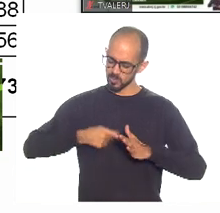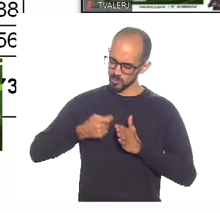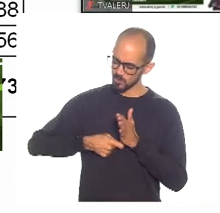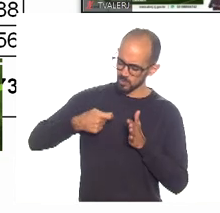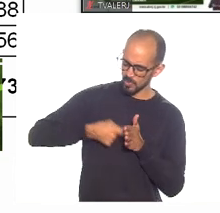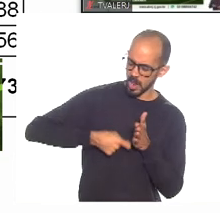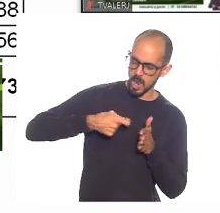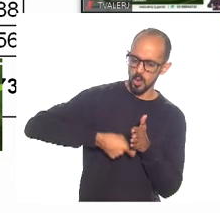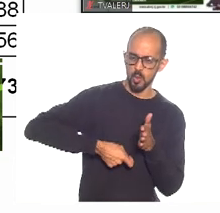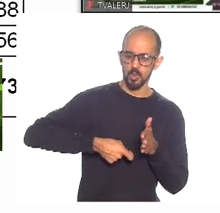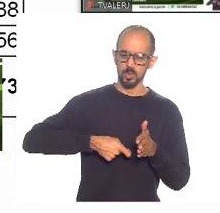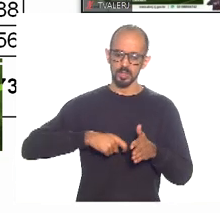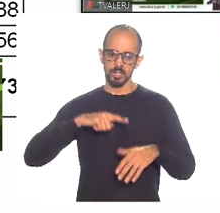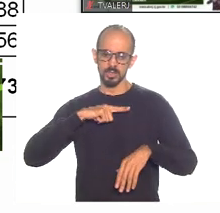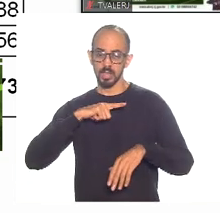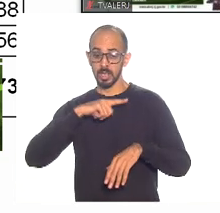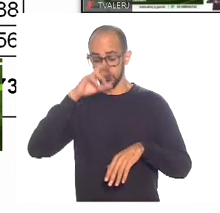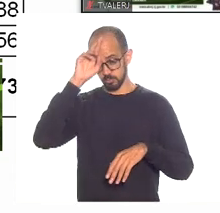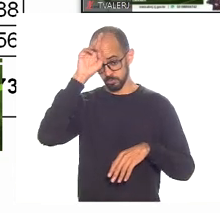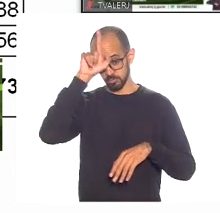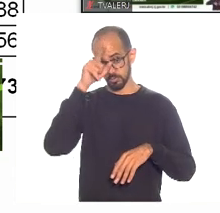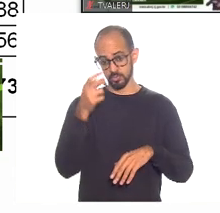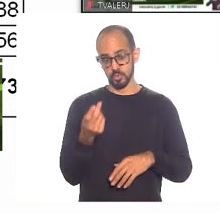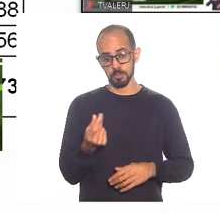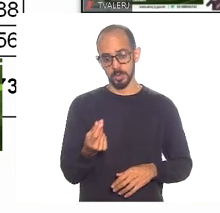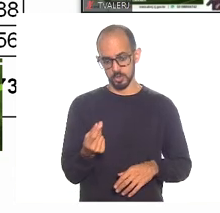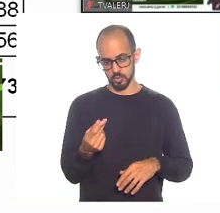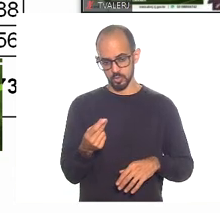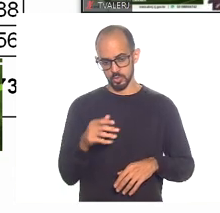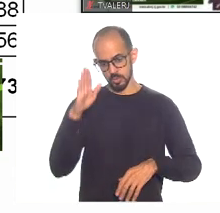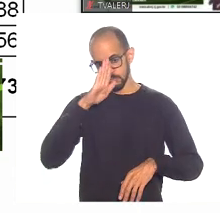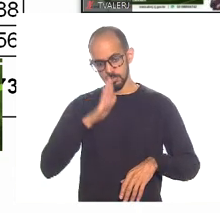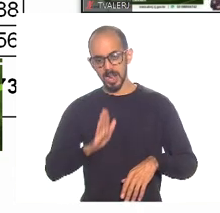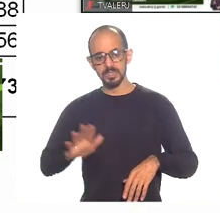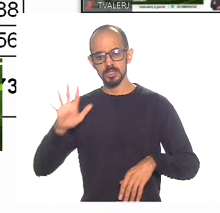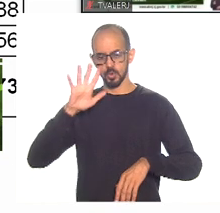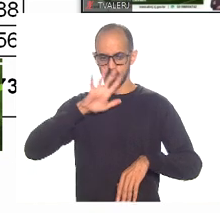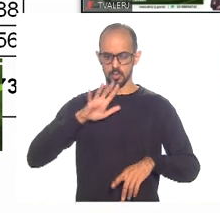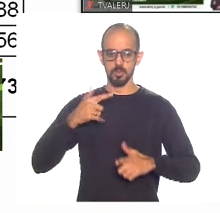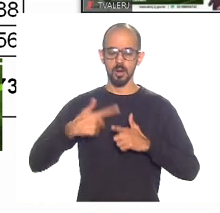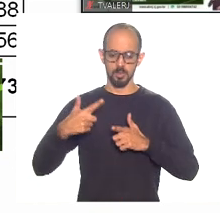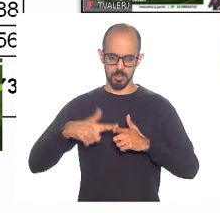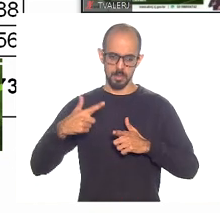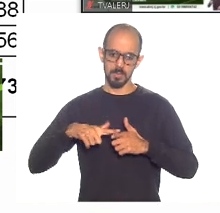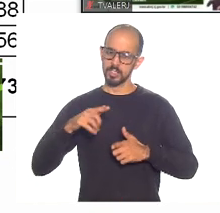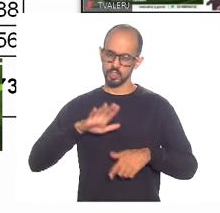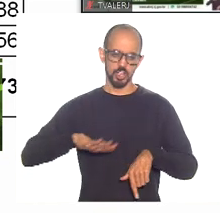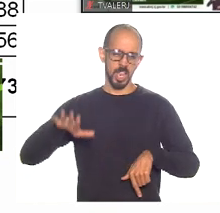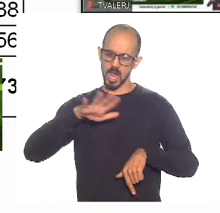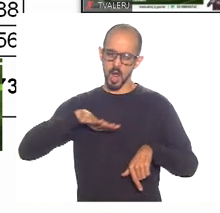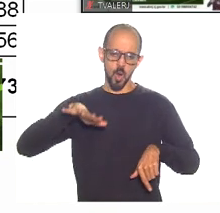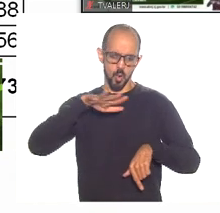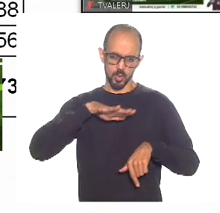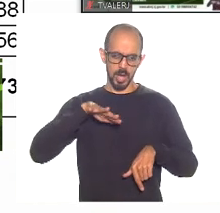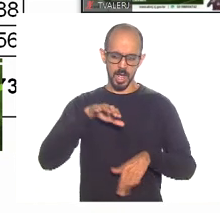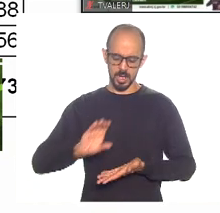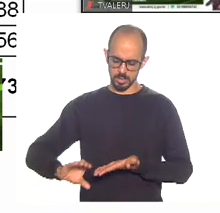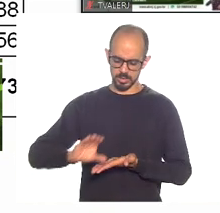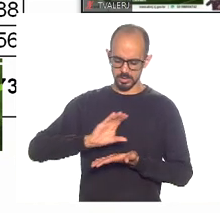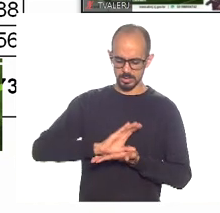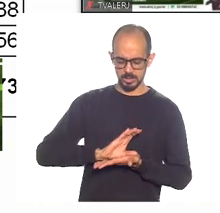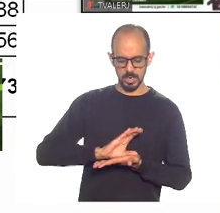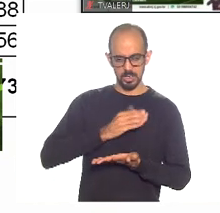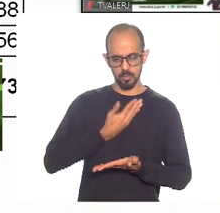preços pós-equivocados. O problema, tanto no Brasil também, o problema do Brasil hoje é de receita, a receita pública é pró-cíclica.